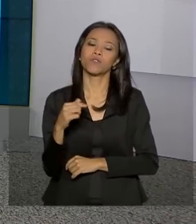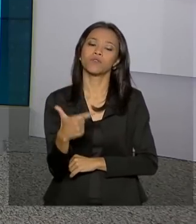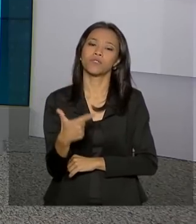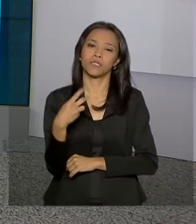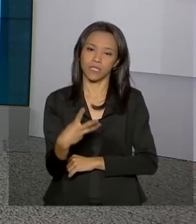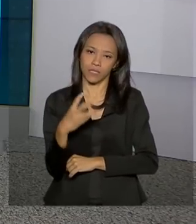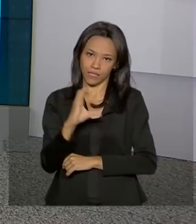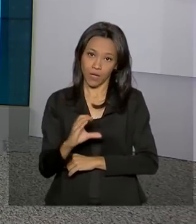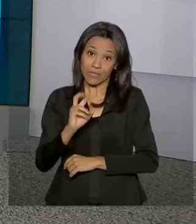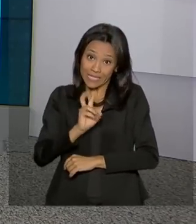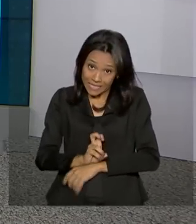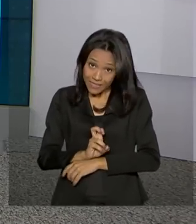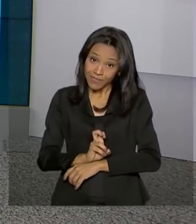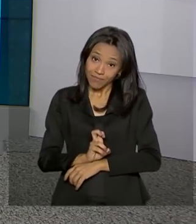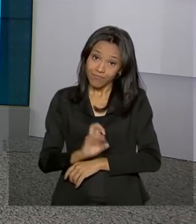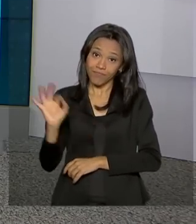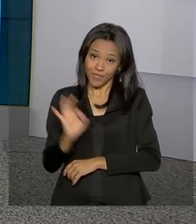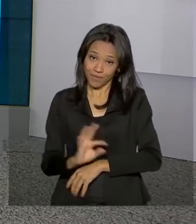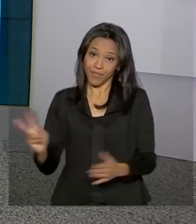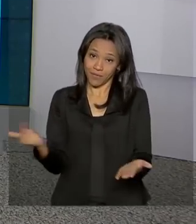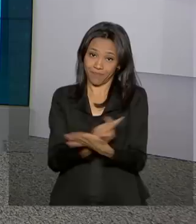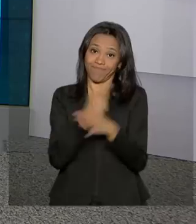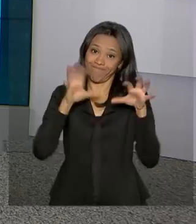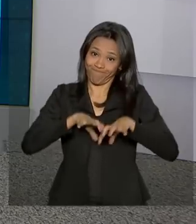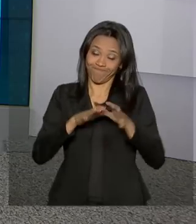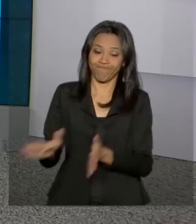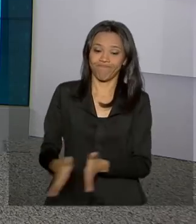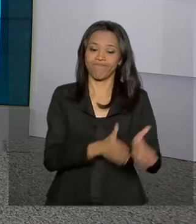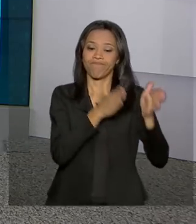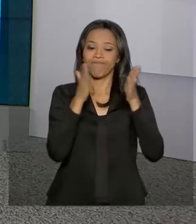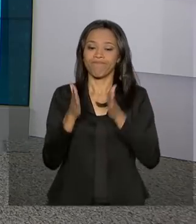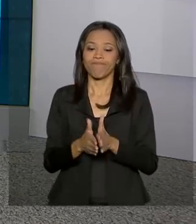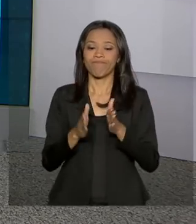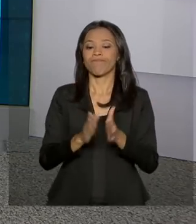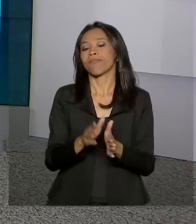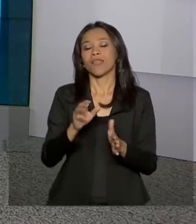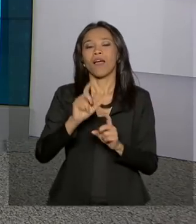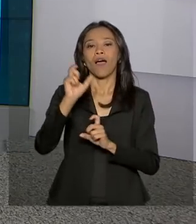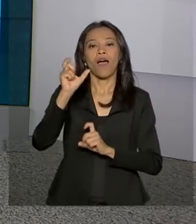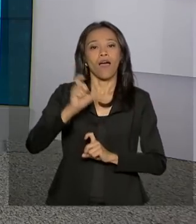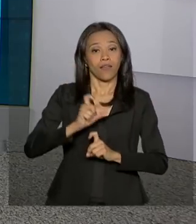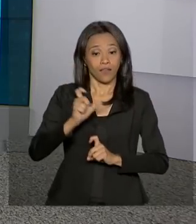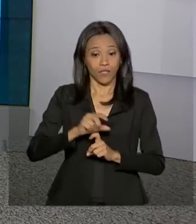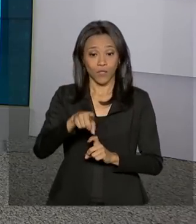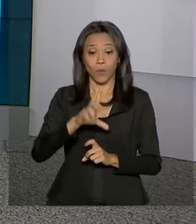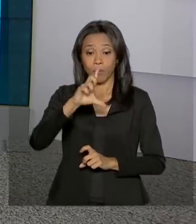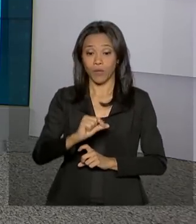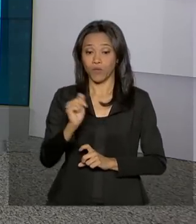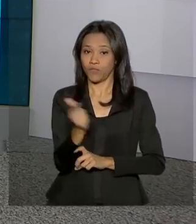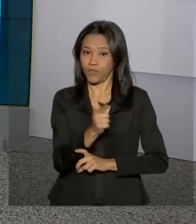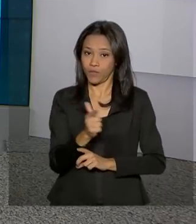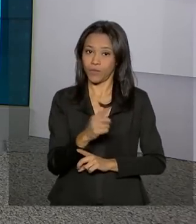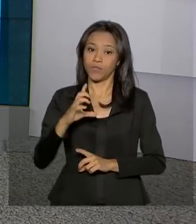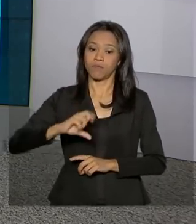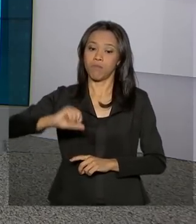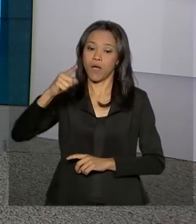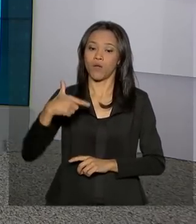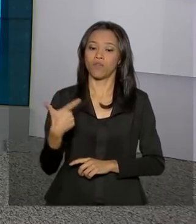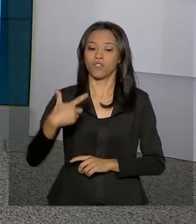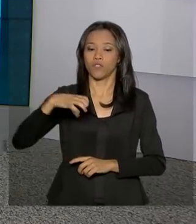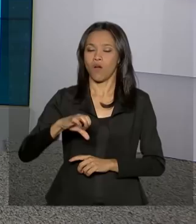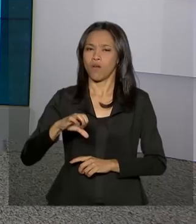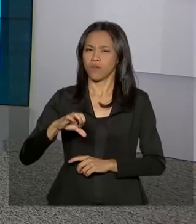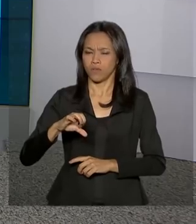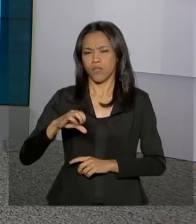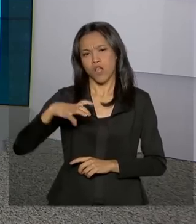graus, 5% de possibilidade de chuva. E Aracaju, mínima de 22, máxima de 29 graus, 90%